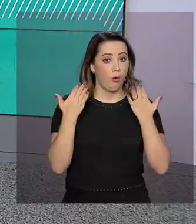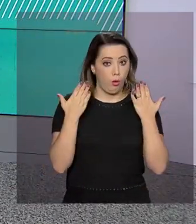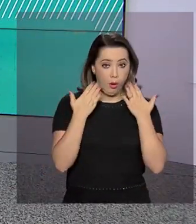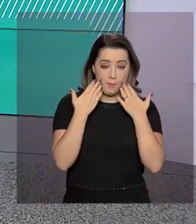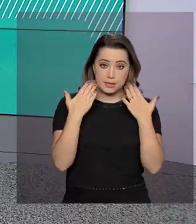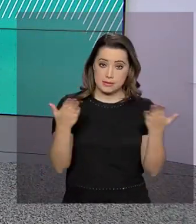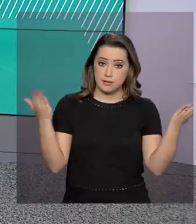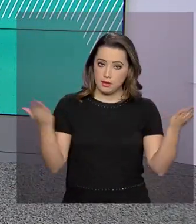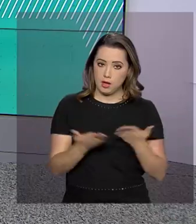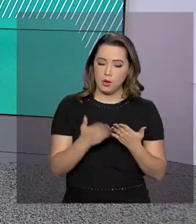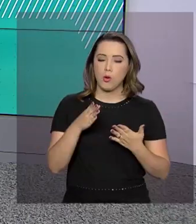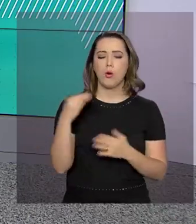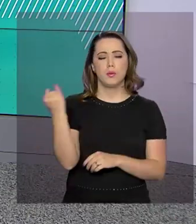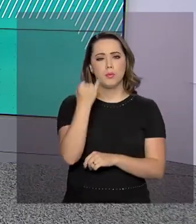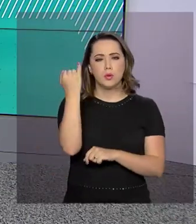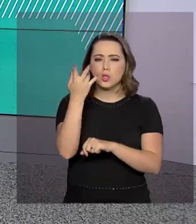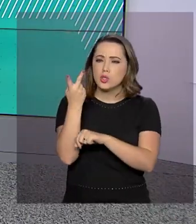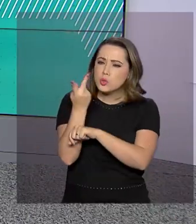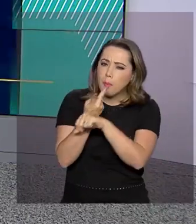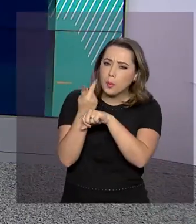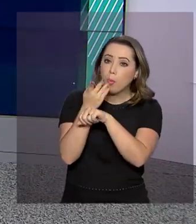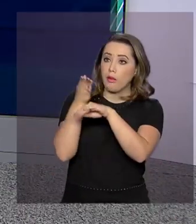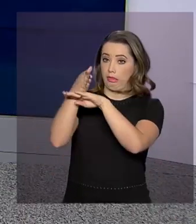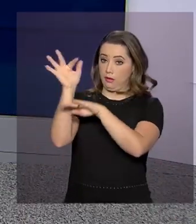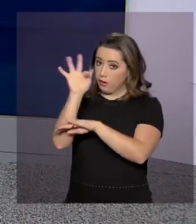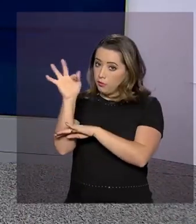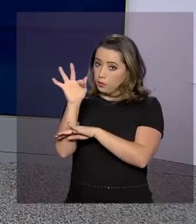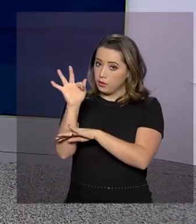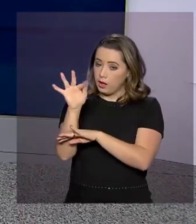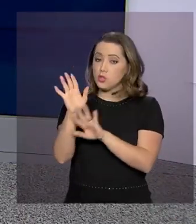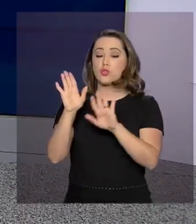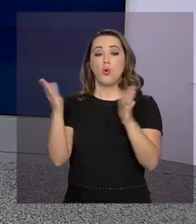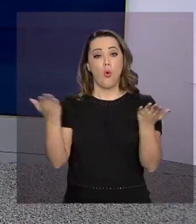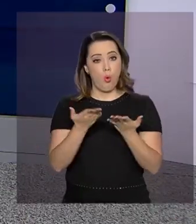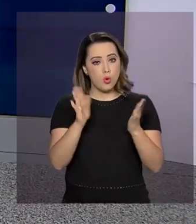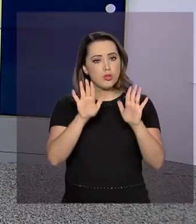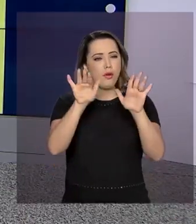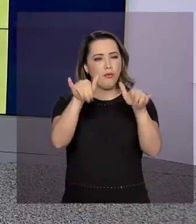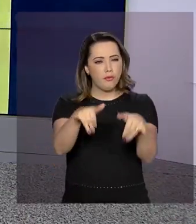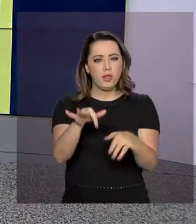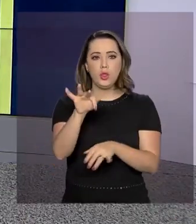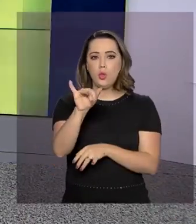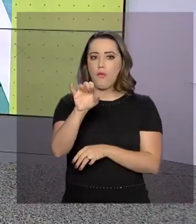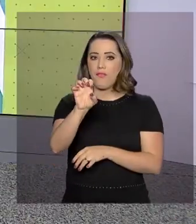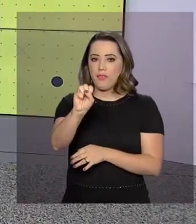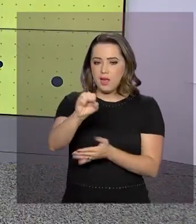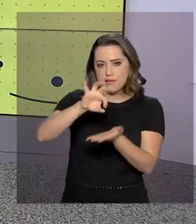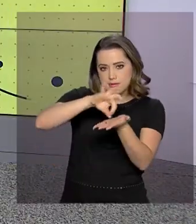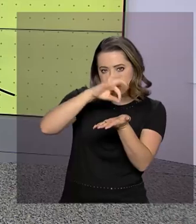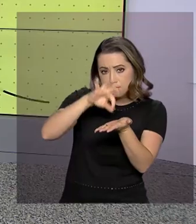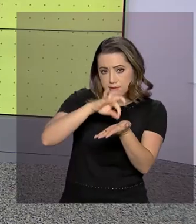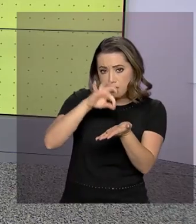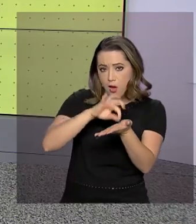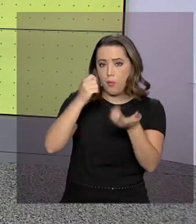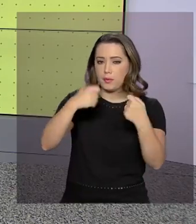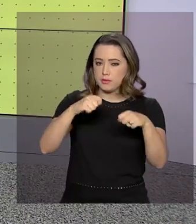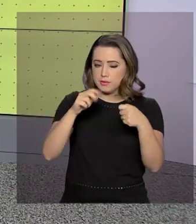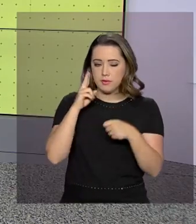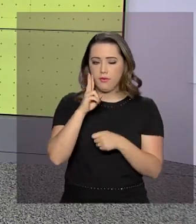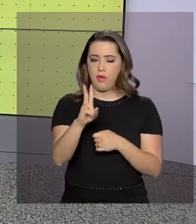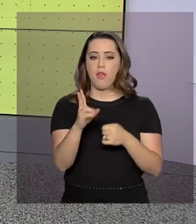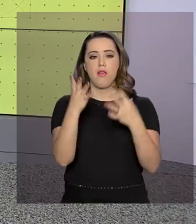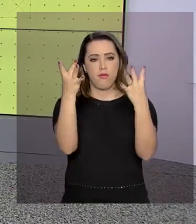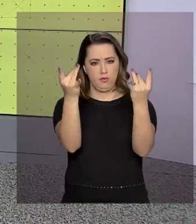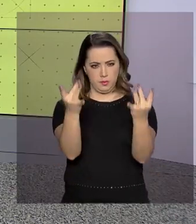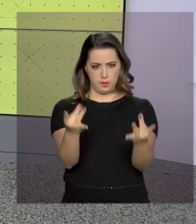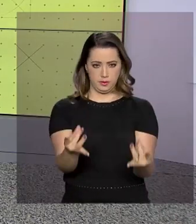busca uma vaga no ensino superior. Terminam hoje as inscrições para o FIES, o Fundo de Financiamento Estudantil. Nós vamos então a São